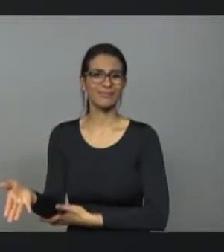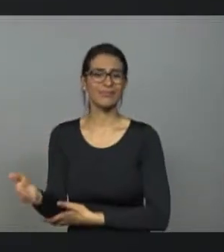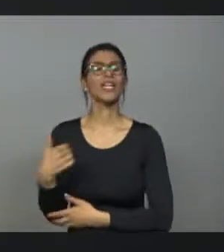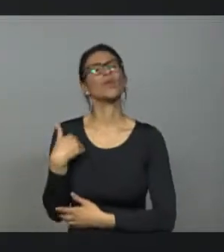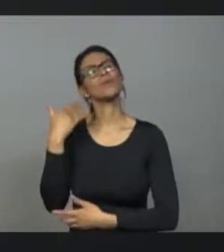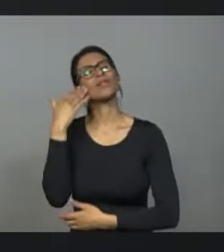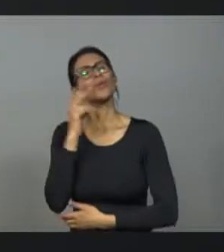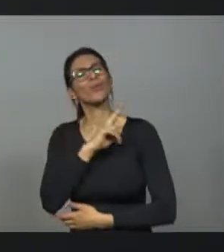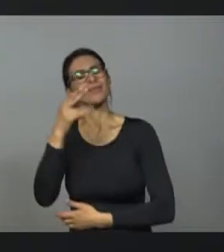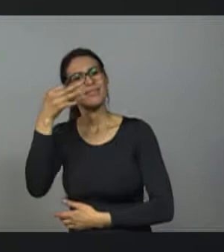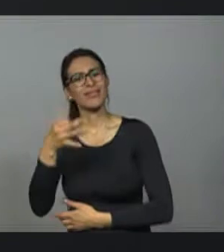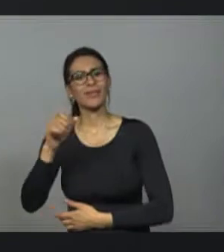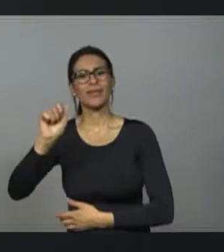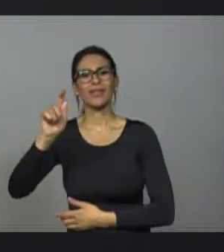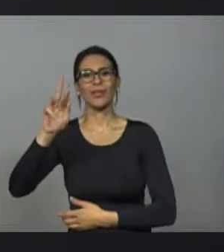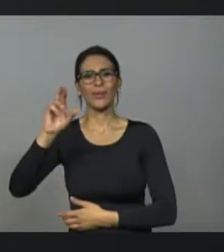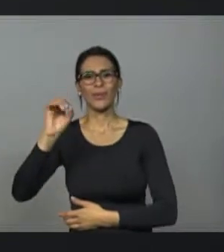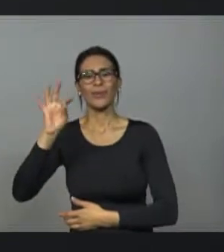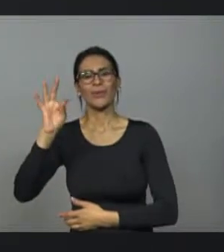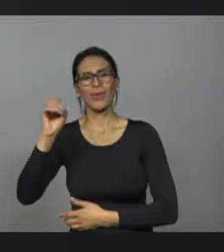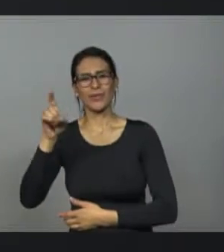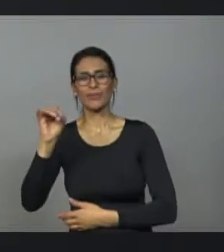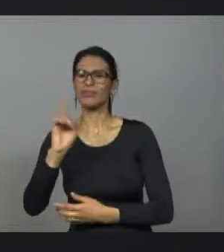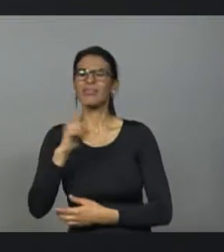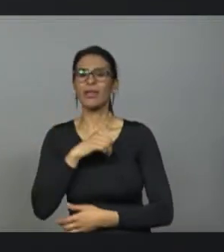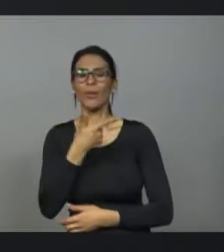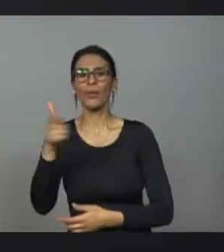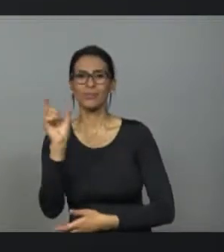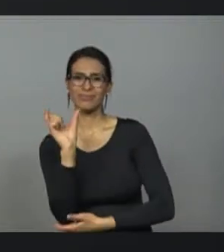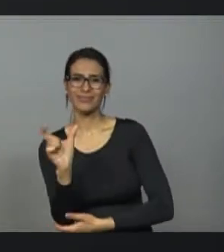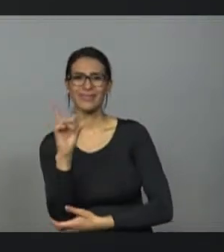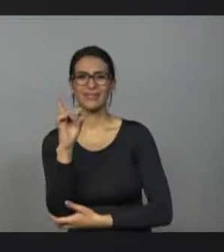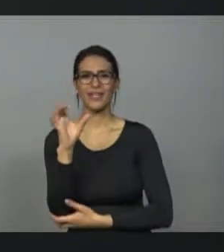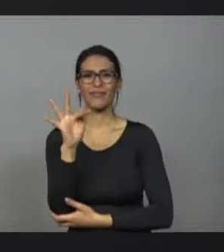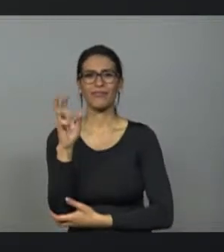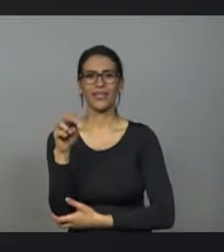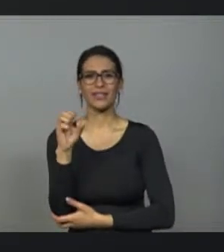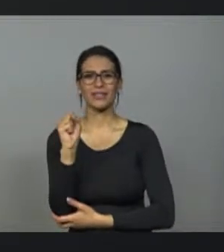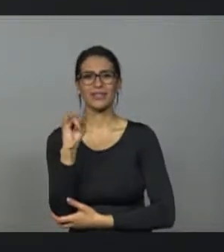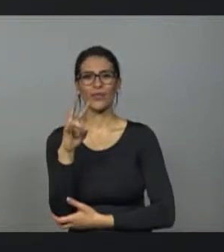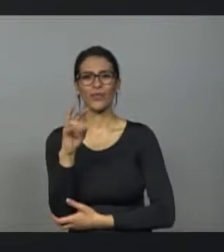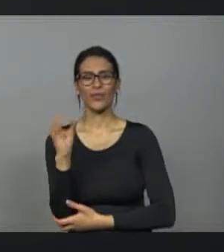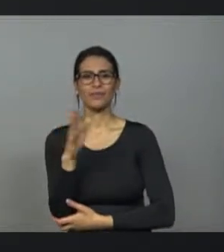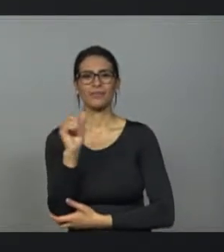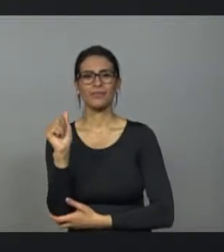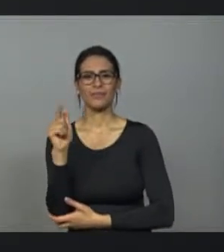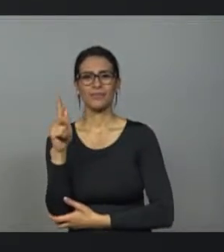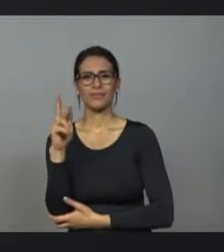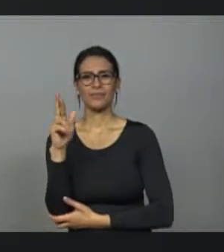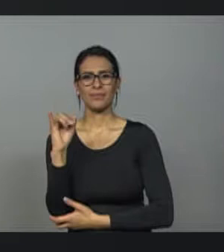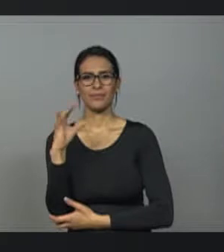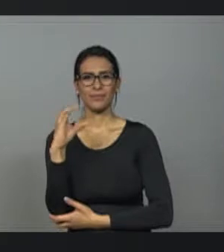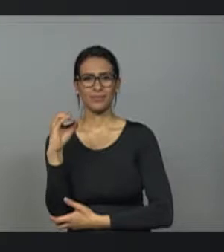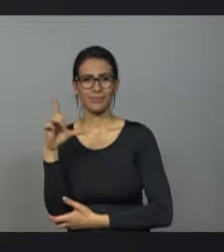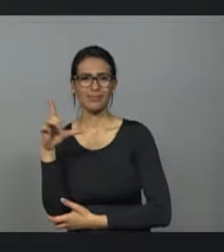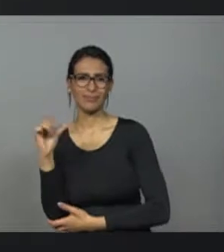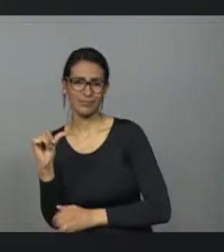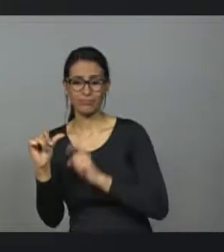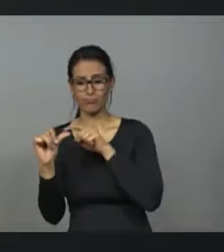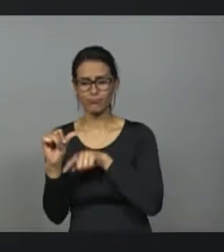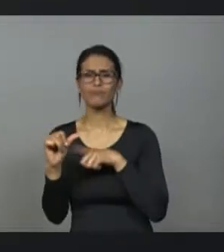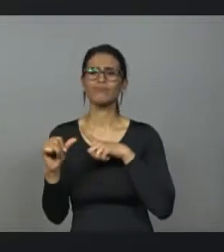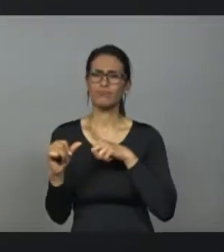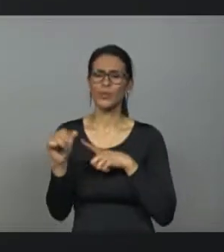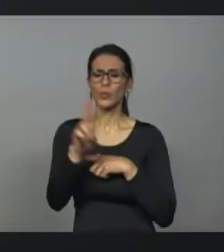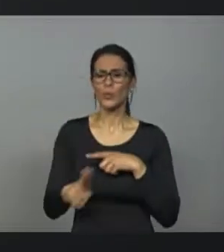agrotóxico, é defensivo agrícola e que não há como a gente produzir a quantidade de alimentos que se produz no Brasil sem utilização correta de defensivos agrícolas.